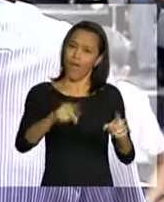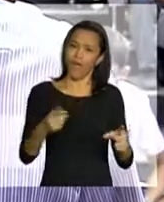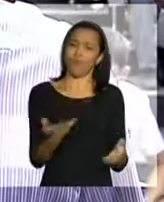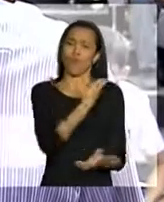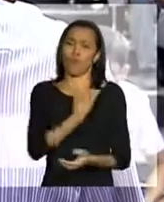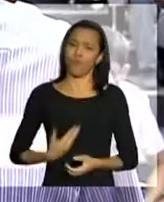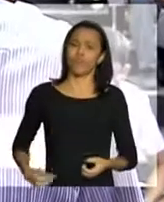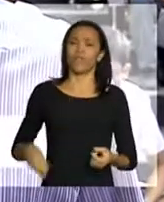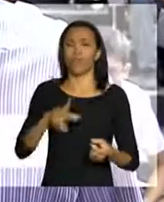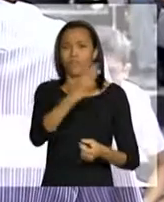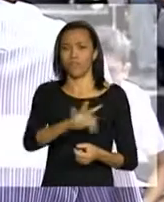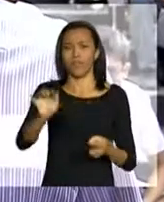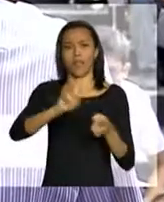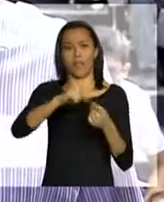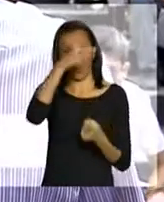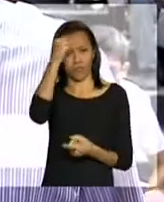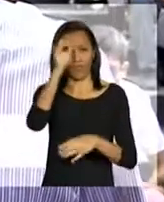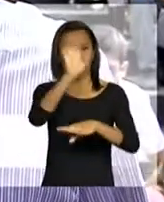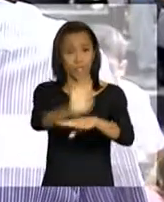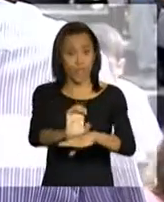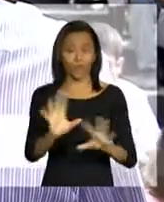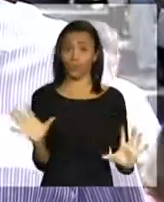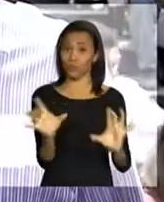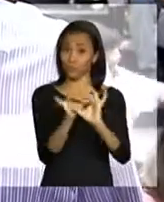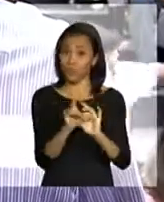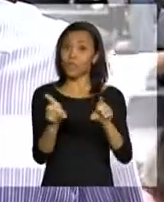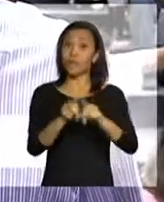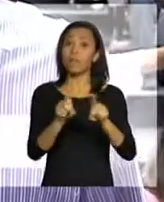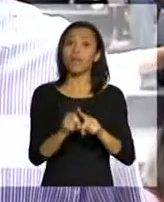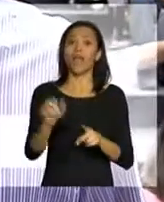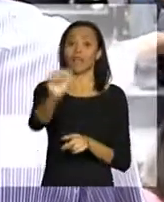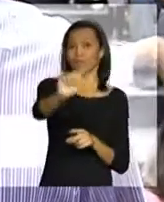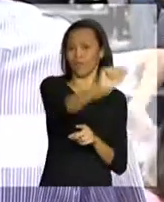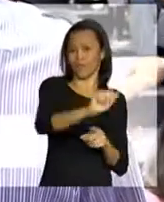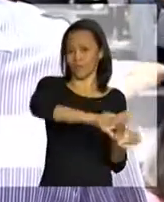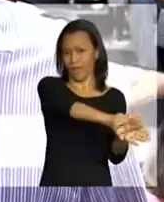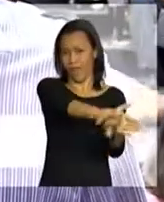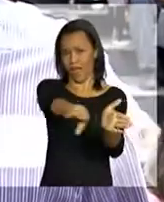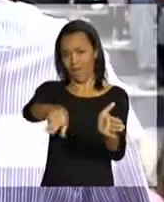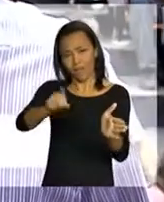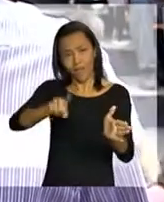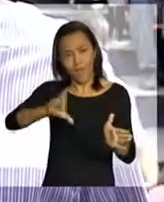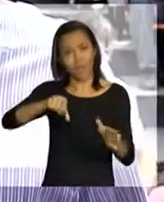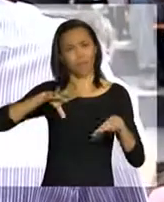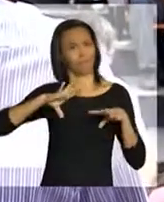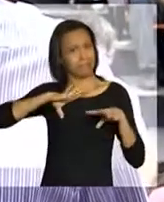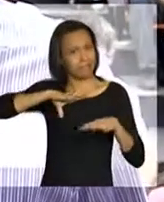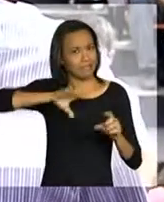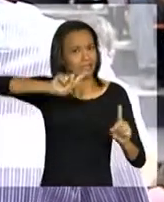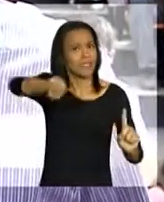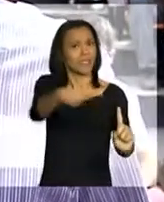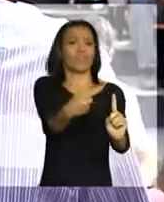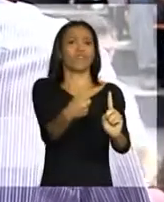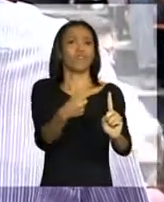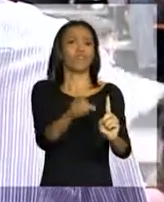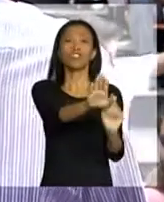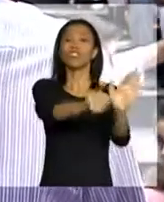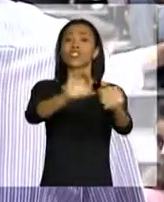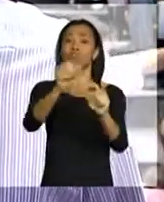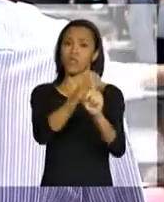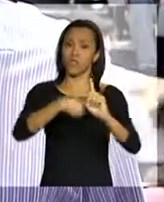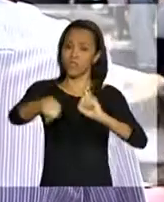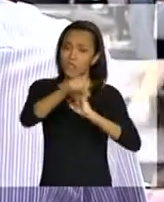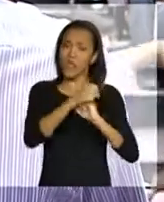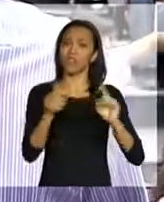governos municipais, governos estaduais, organizações não governamentais. É um desafio que envolve a sociedade, voluntários, a